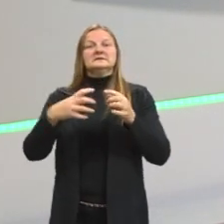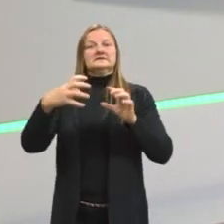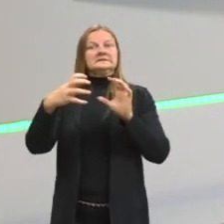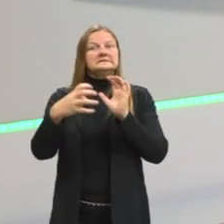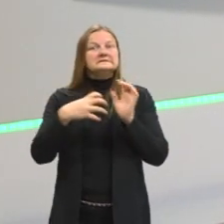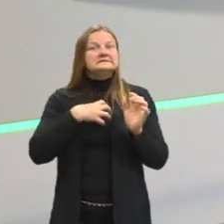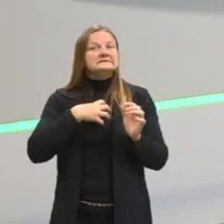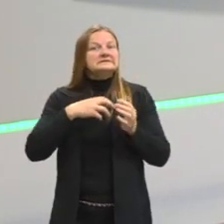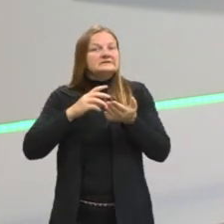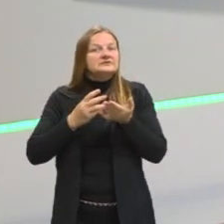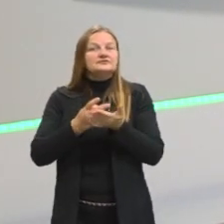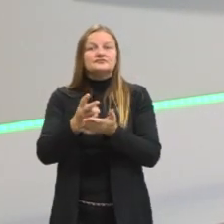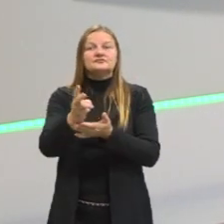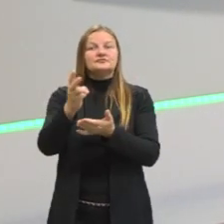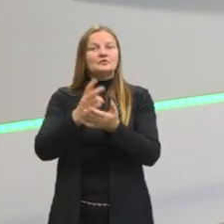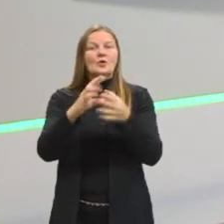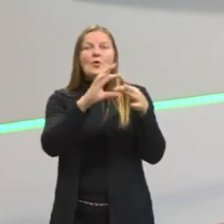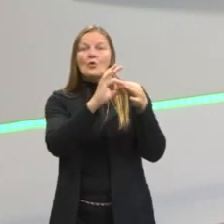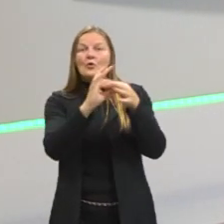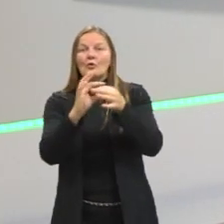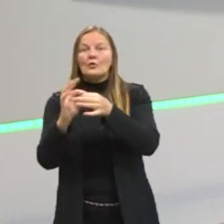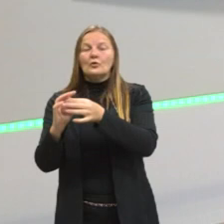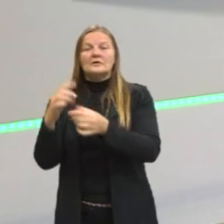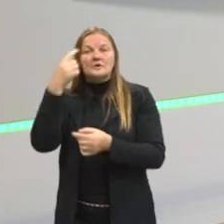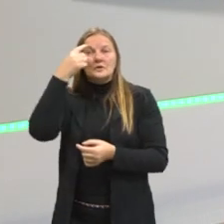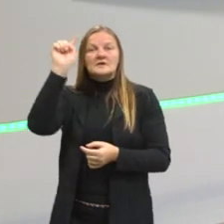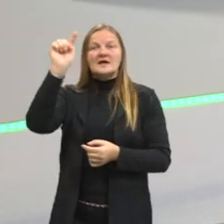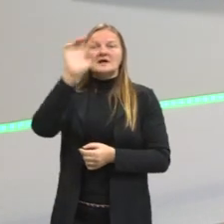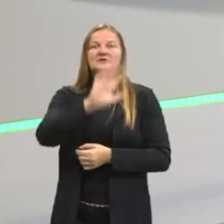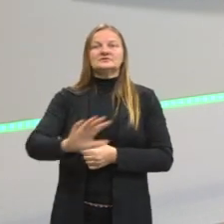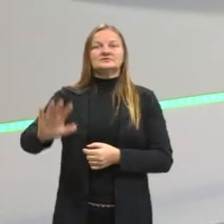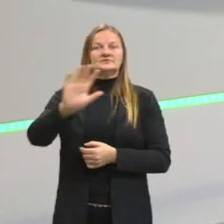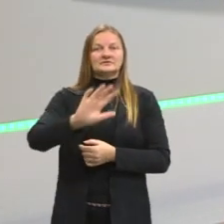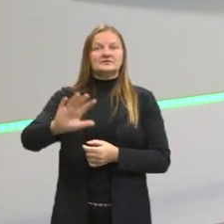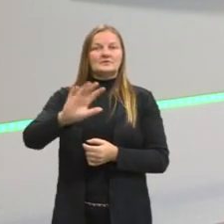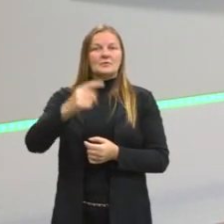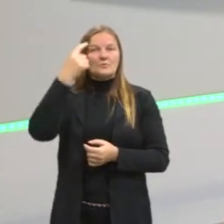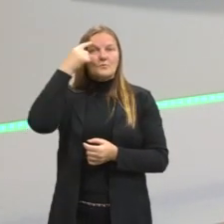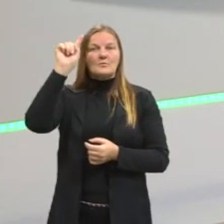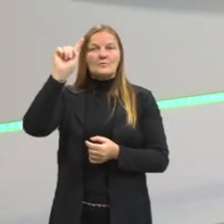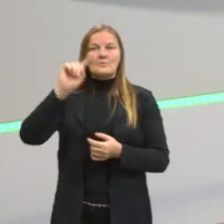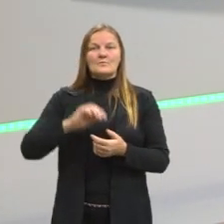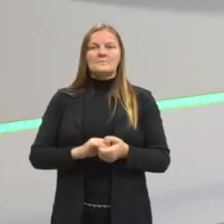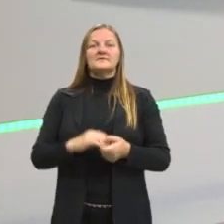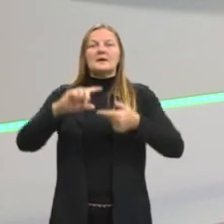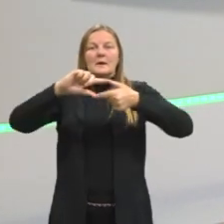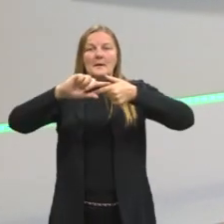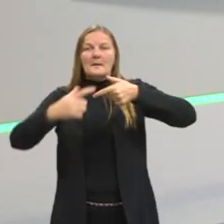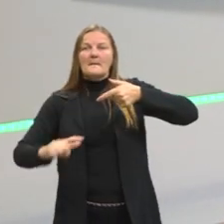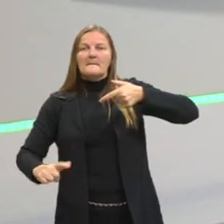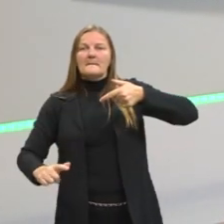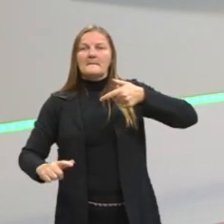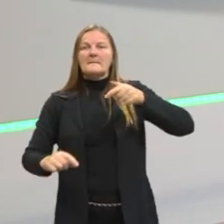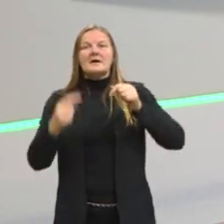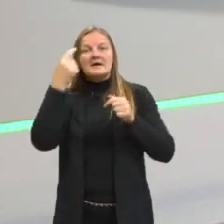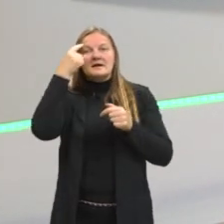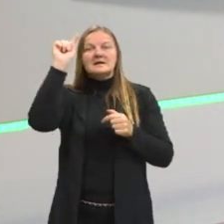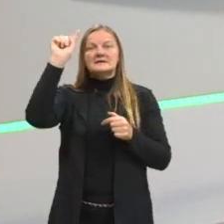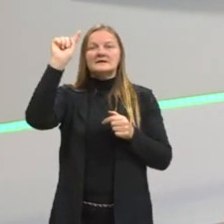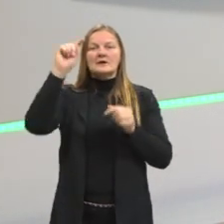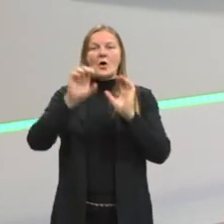mas ele tem relação com toda a ideia que está ali colocada. Então são ideias, são